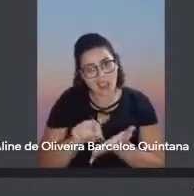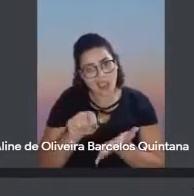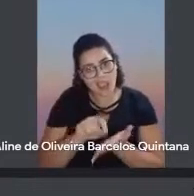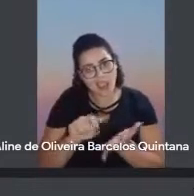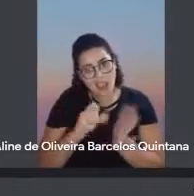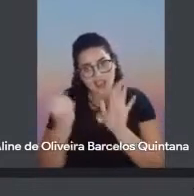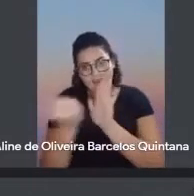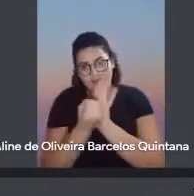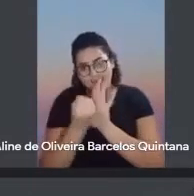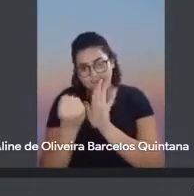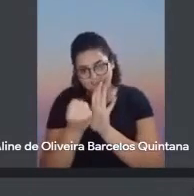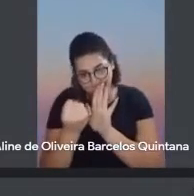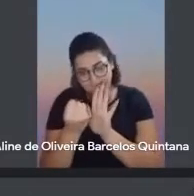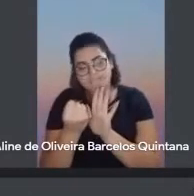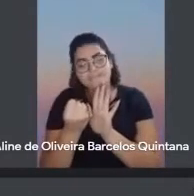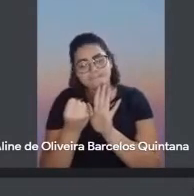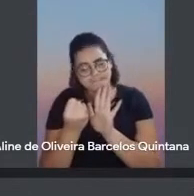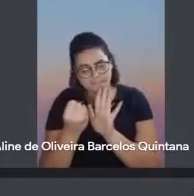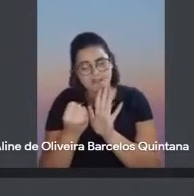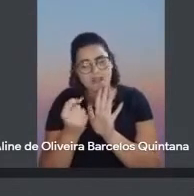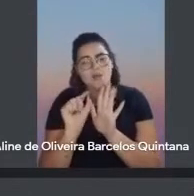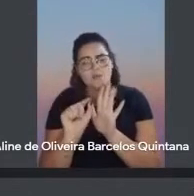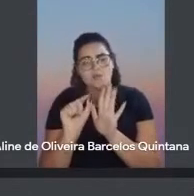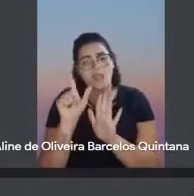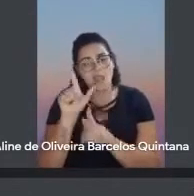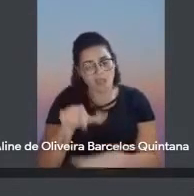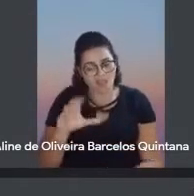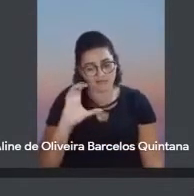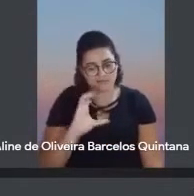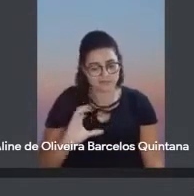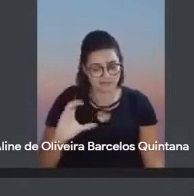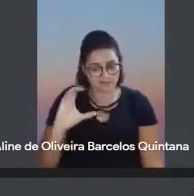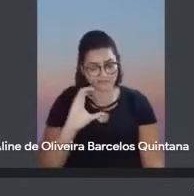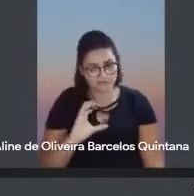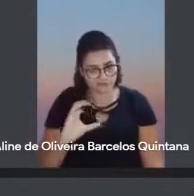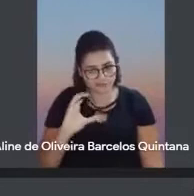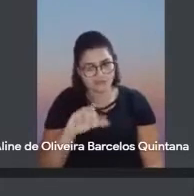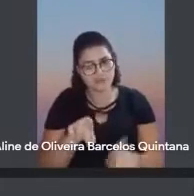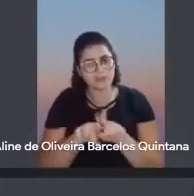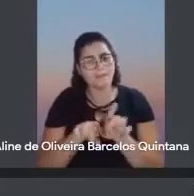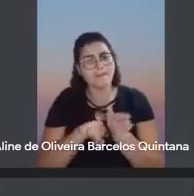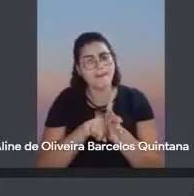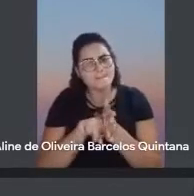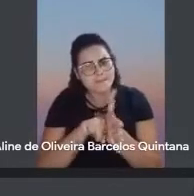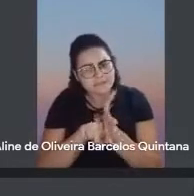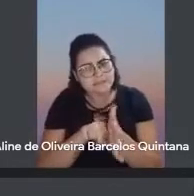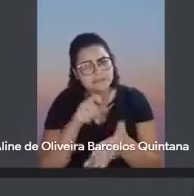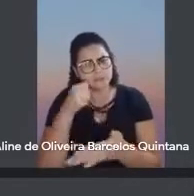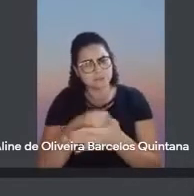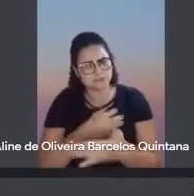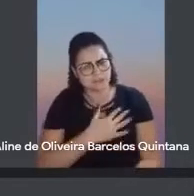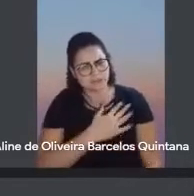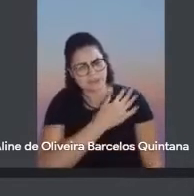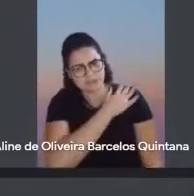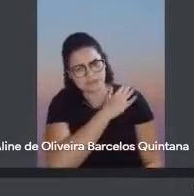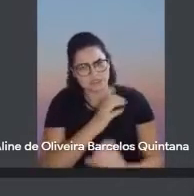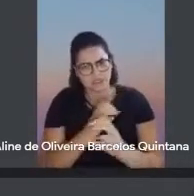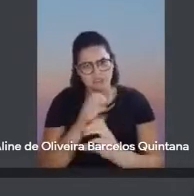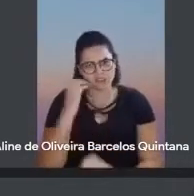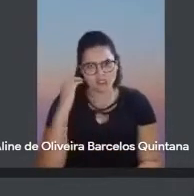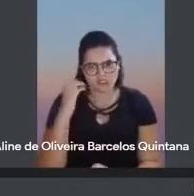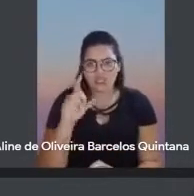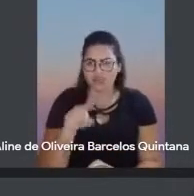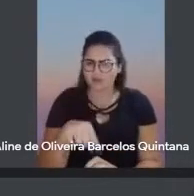pela época, né? Quer dizer, ele é um cientista, ele é um pesquisador, ele é um militar, ele é um engenheiro, ele